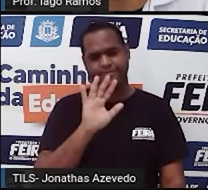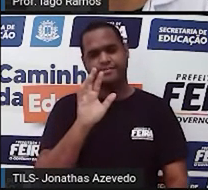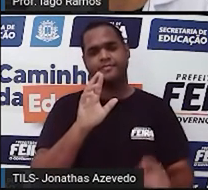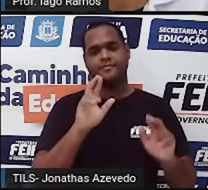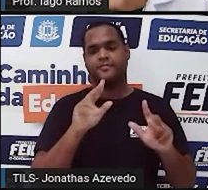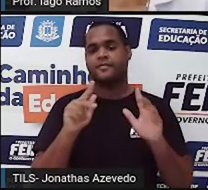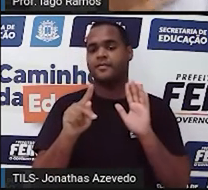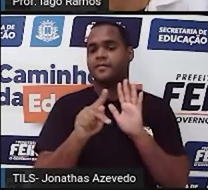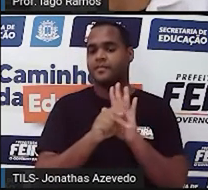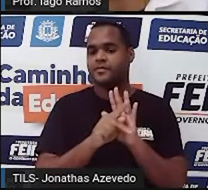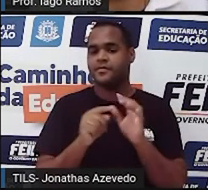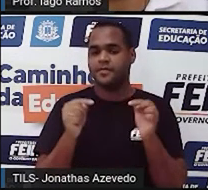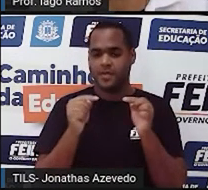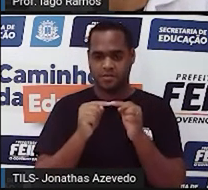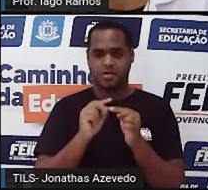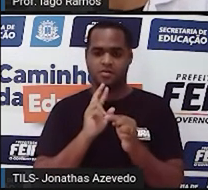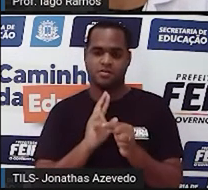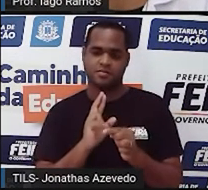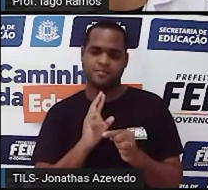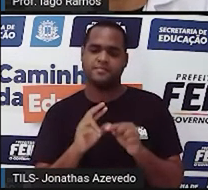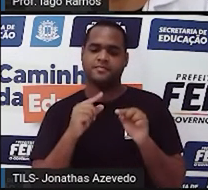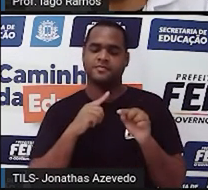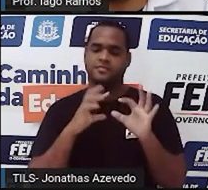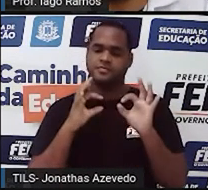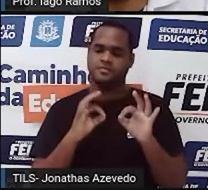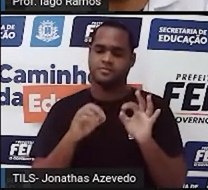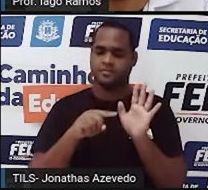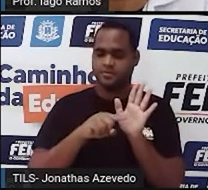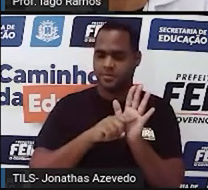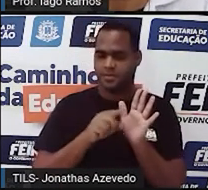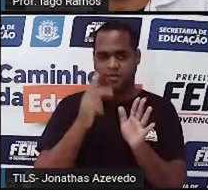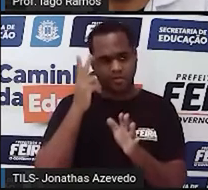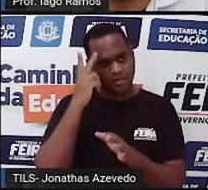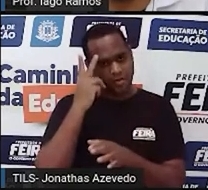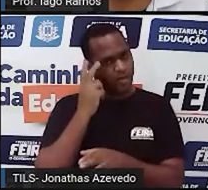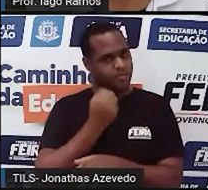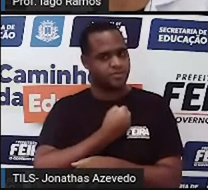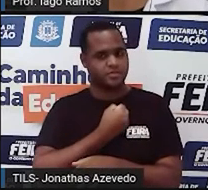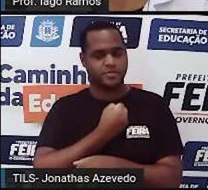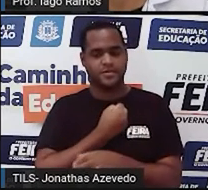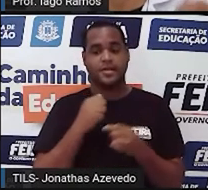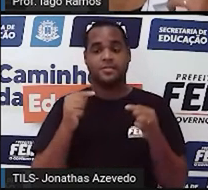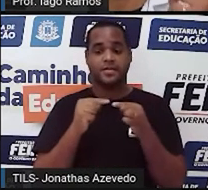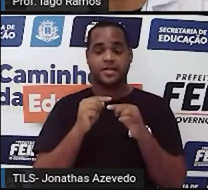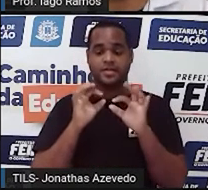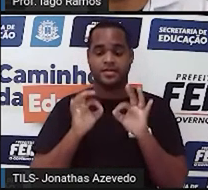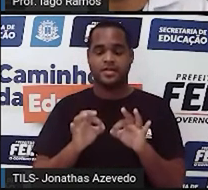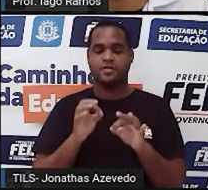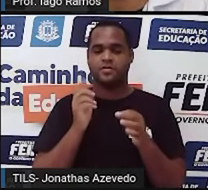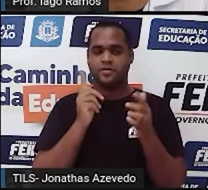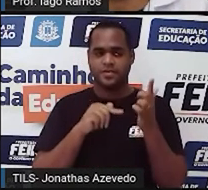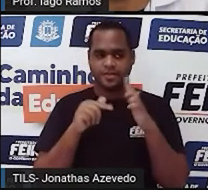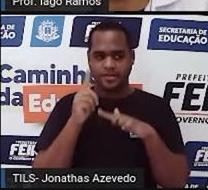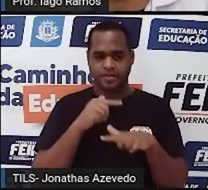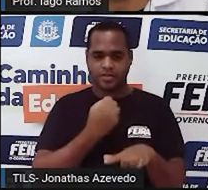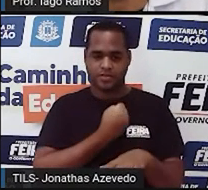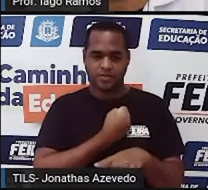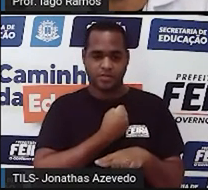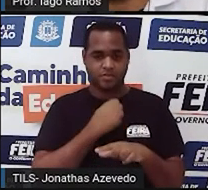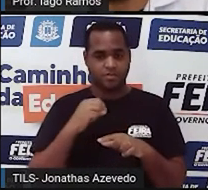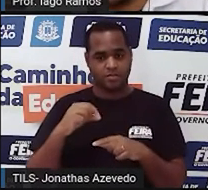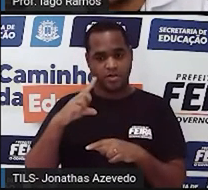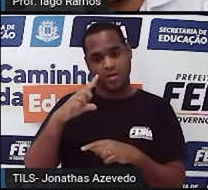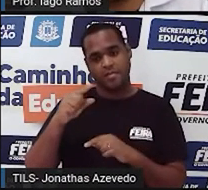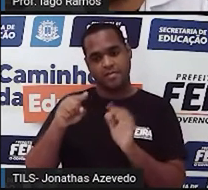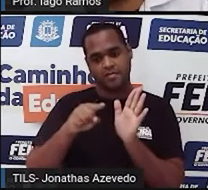fechamento para a subtração com números naturais só vai funcionar se a gente fizer um número maior menos um número